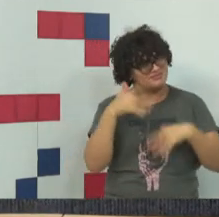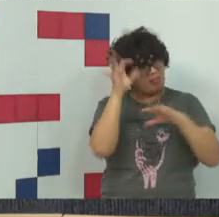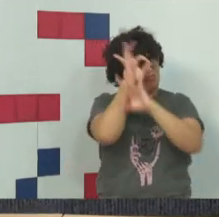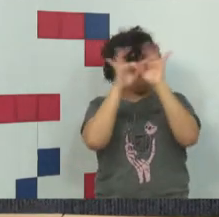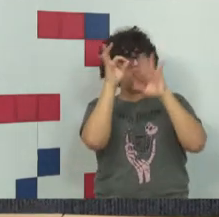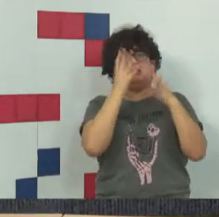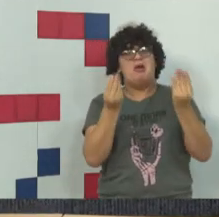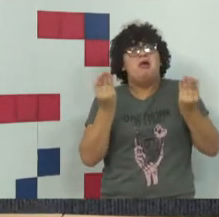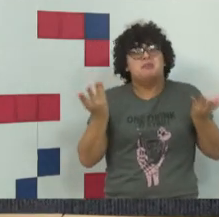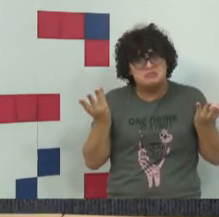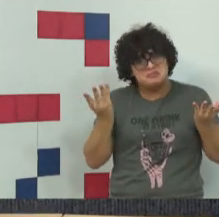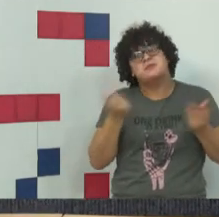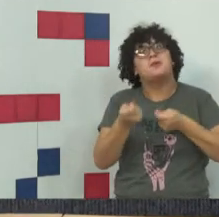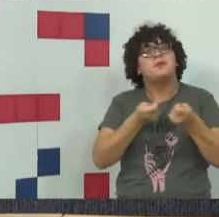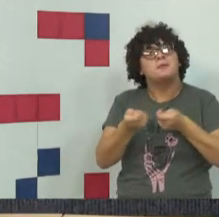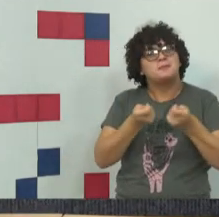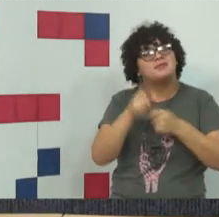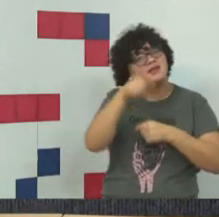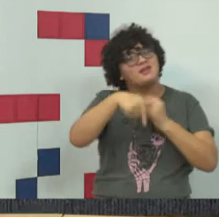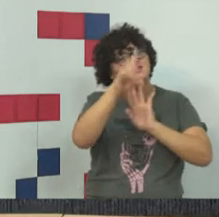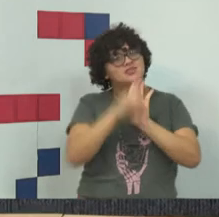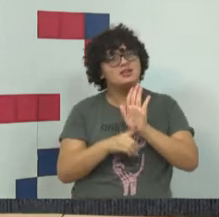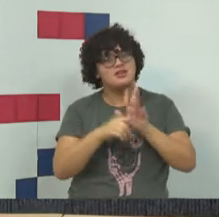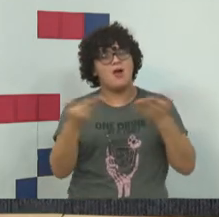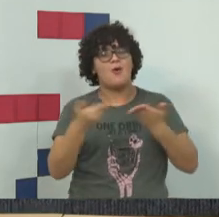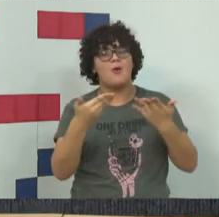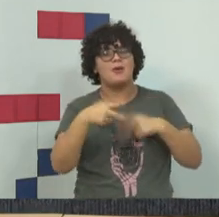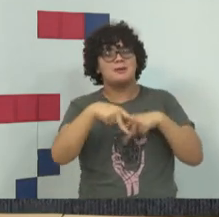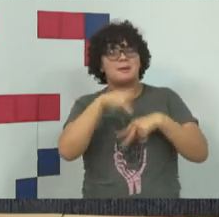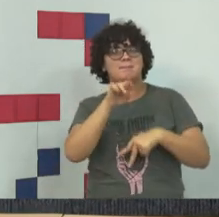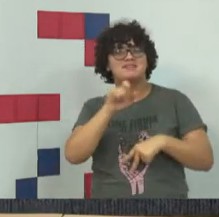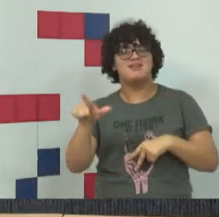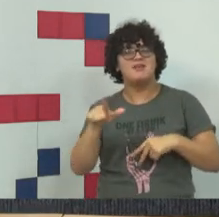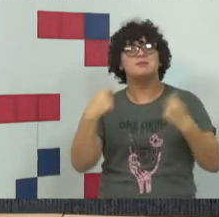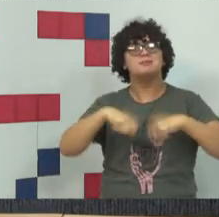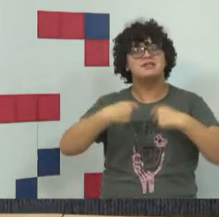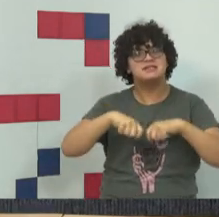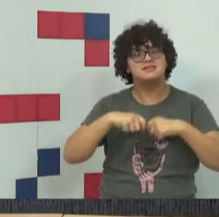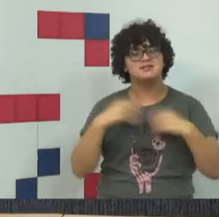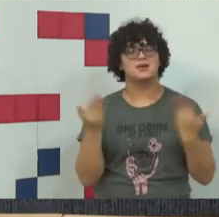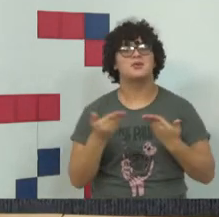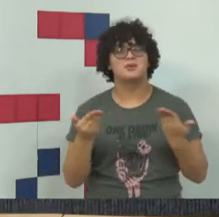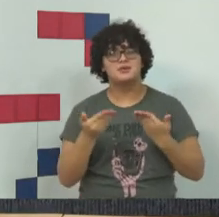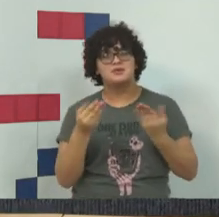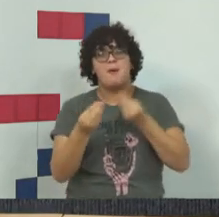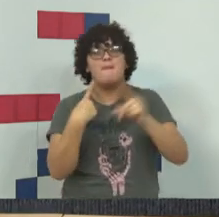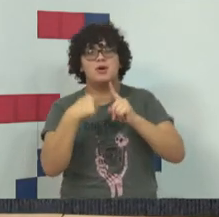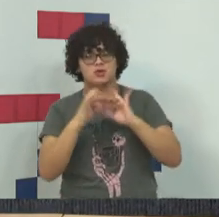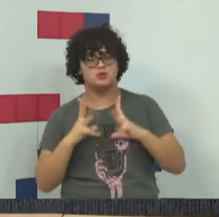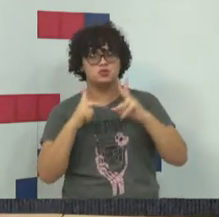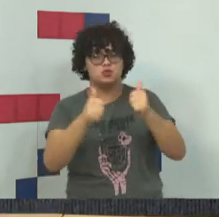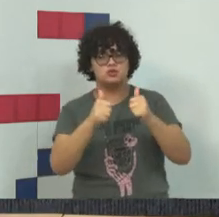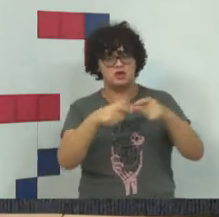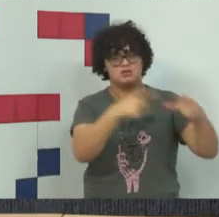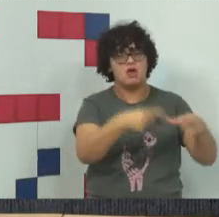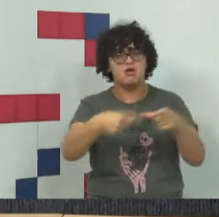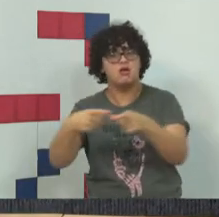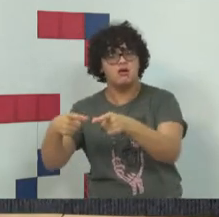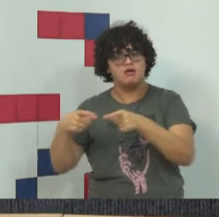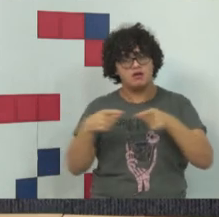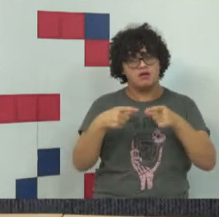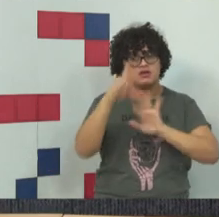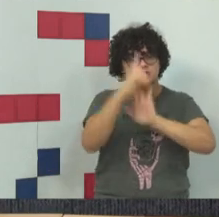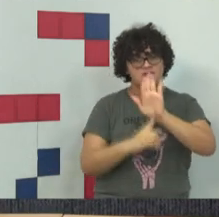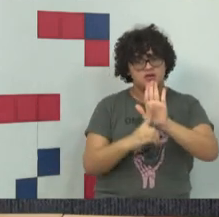estabelece. O direito penal tem que atuar, ele precisa atuar nessa seara, porque os outros ramos do direito não foram suficientemente